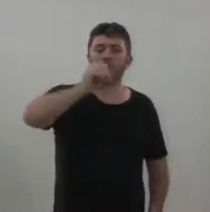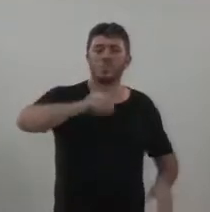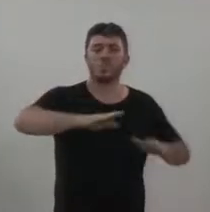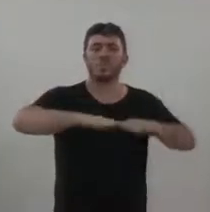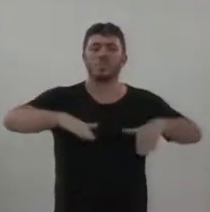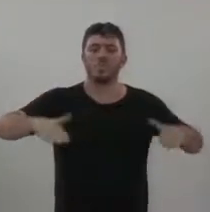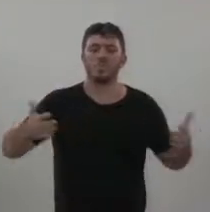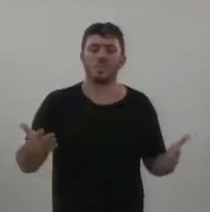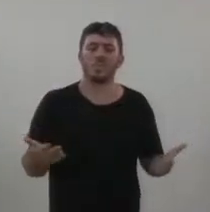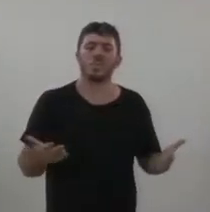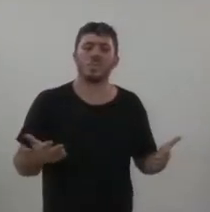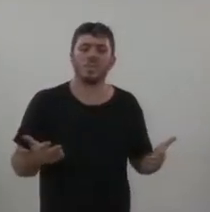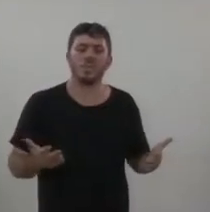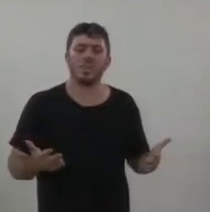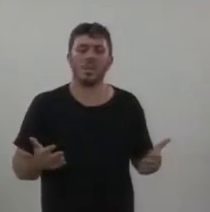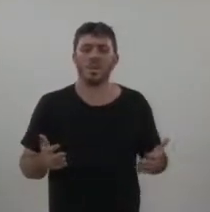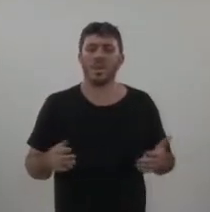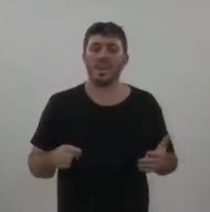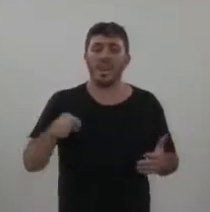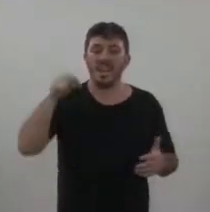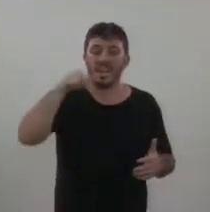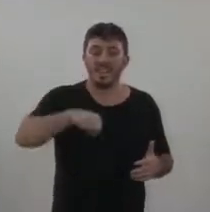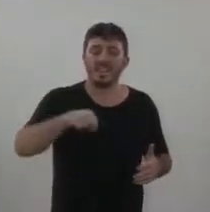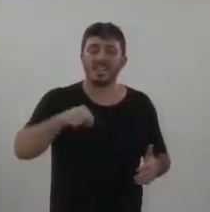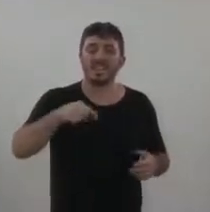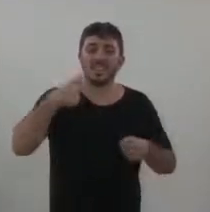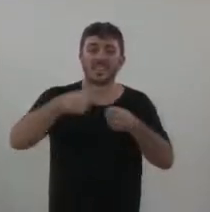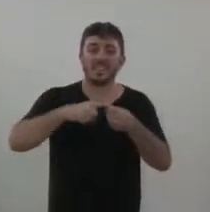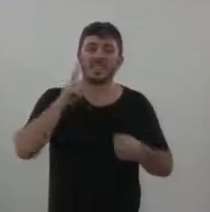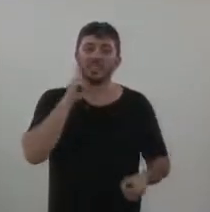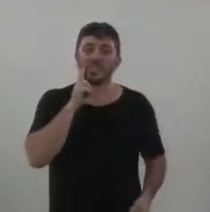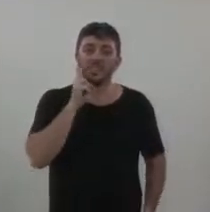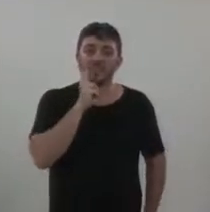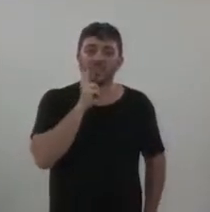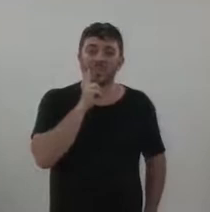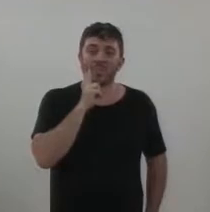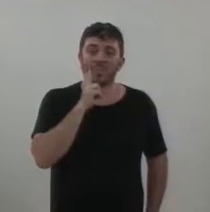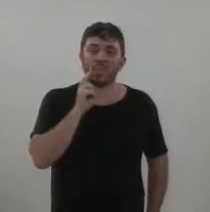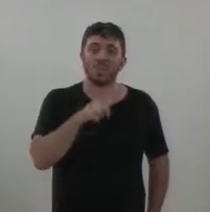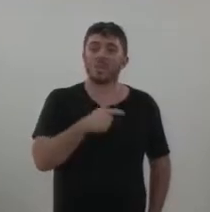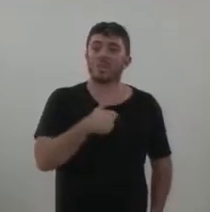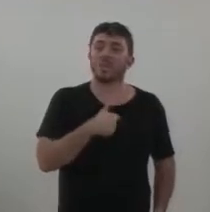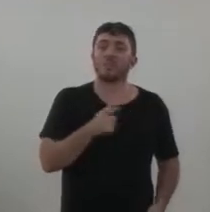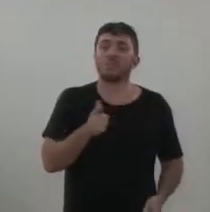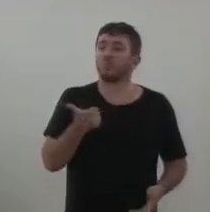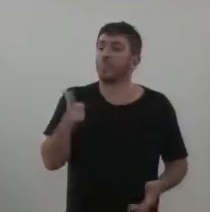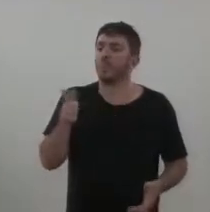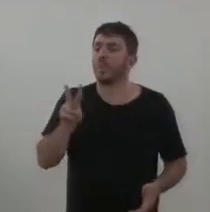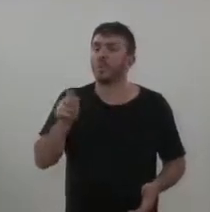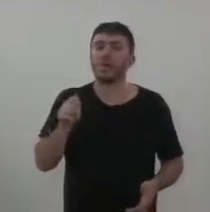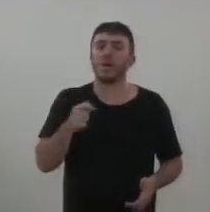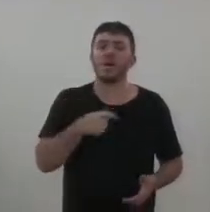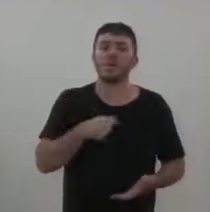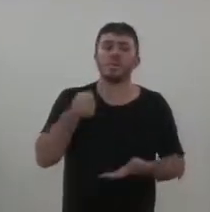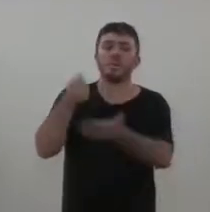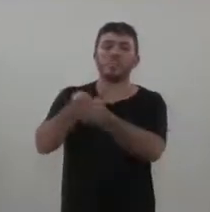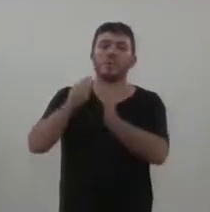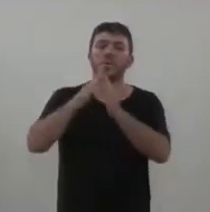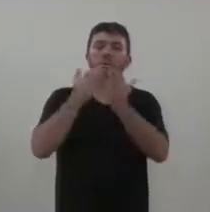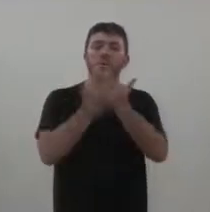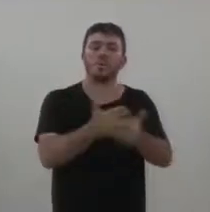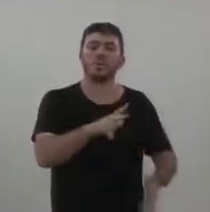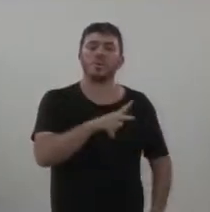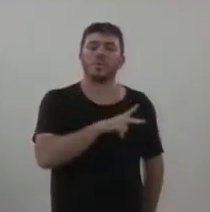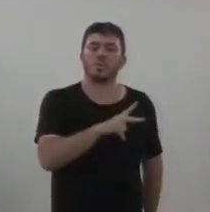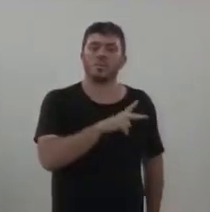no município, a municipalidade compra vaga de creches em escola particular. Nada contra. Nada